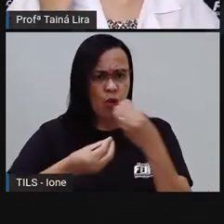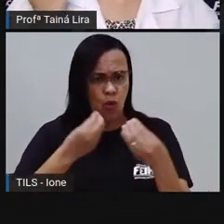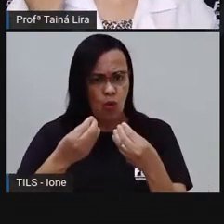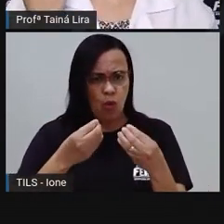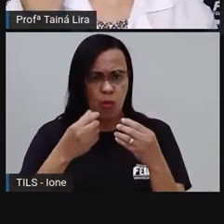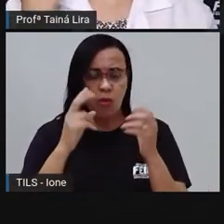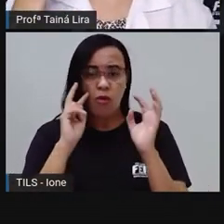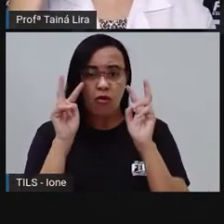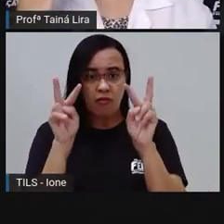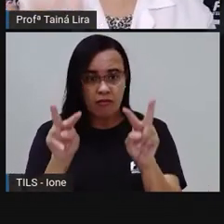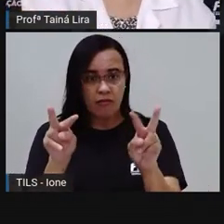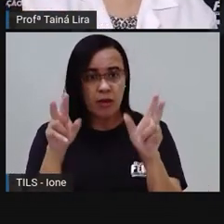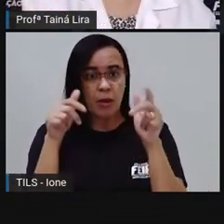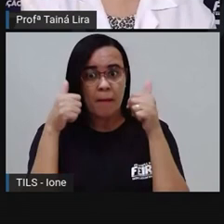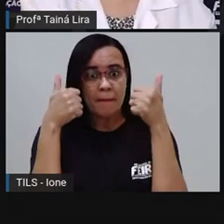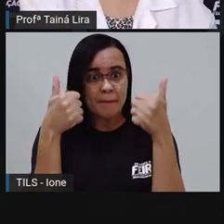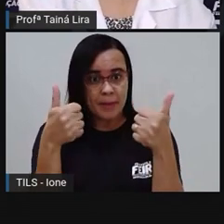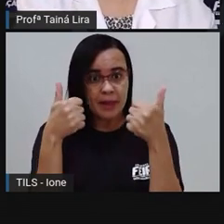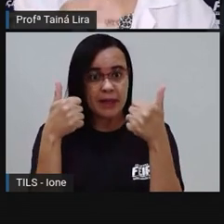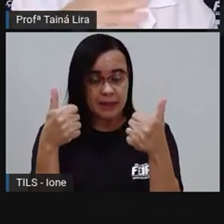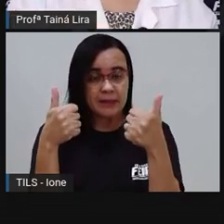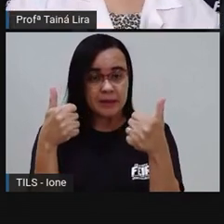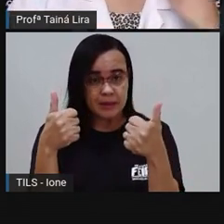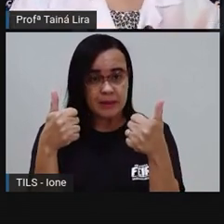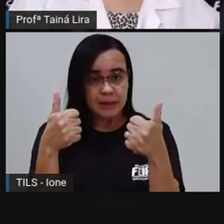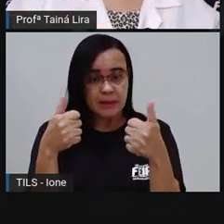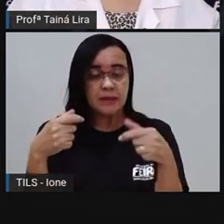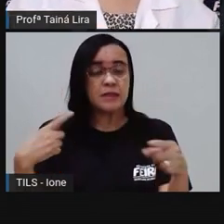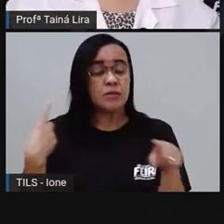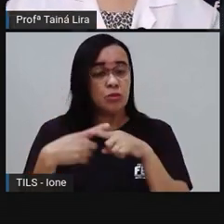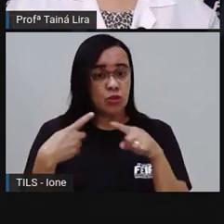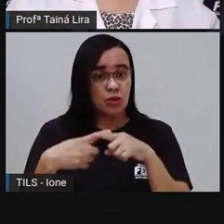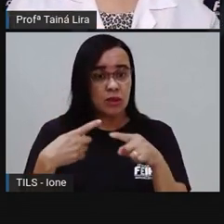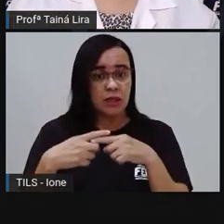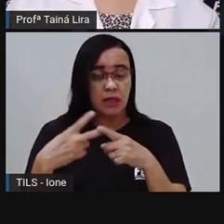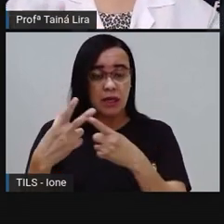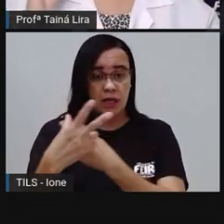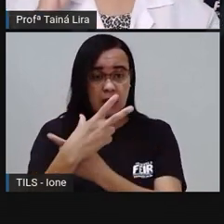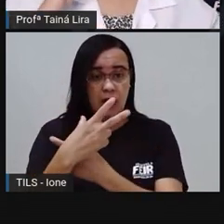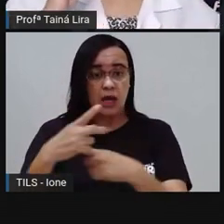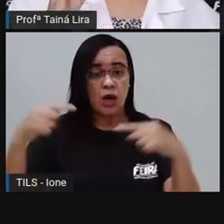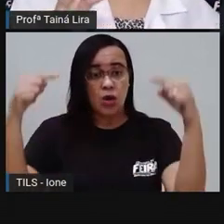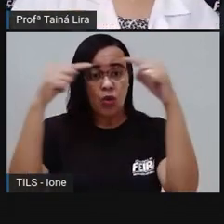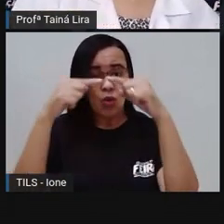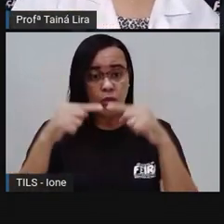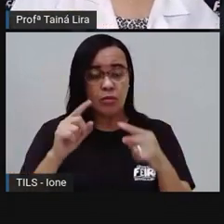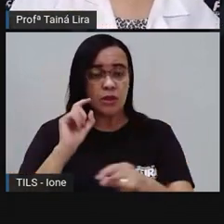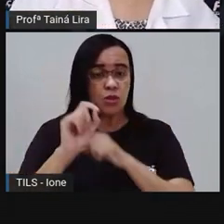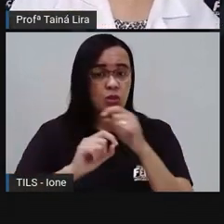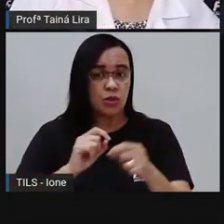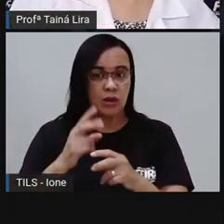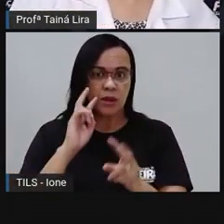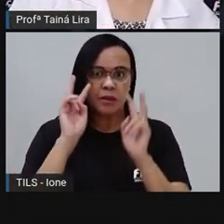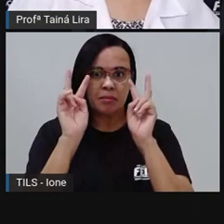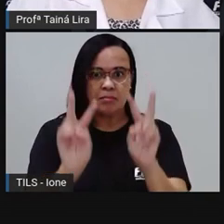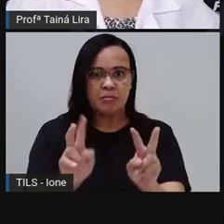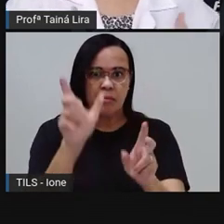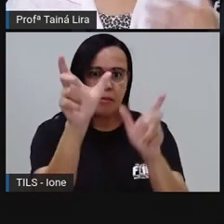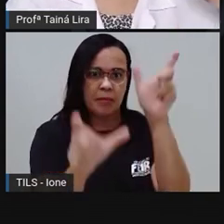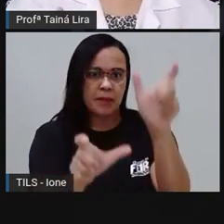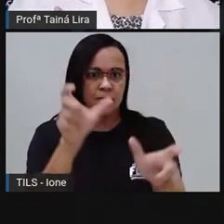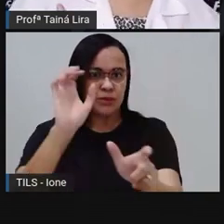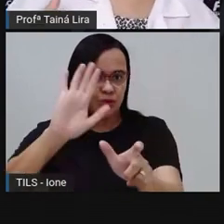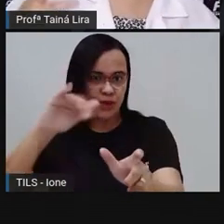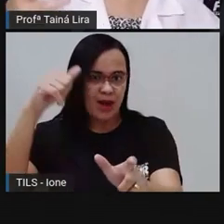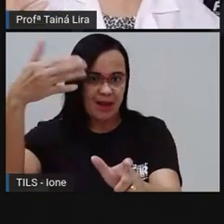câmera, é como se você estivesse falando ali olhando para a pessoa, não é verdade? Então olhar para a câmera, a